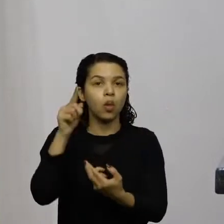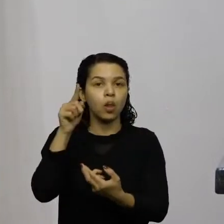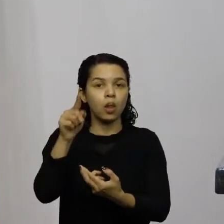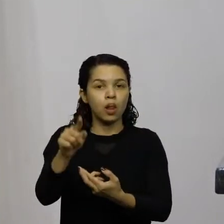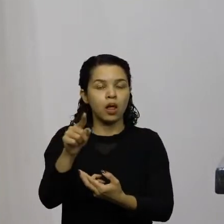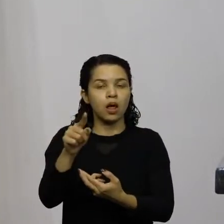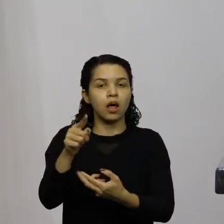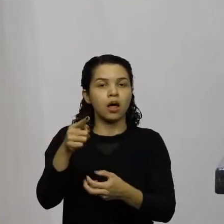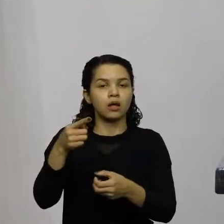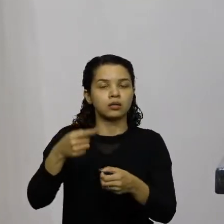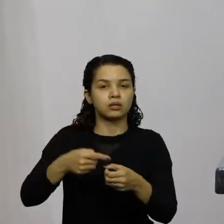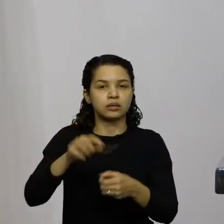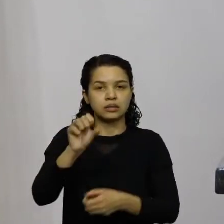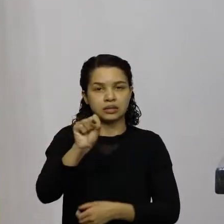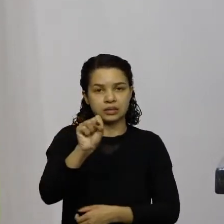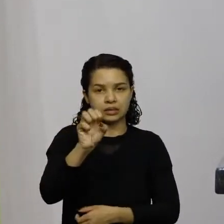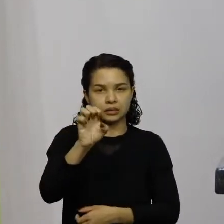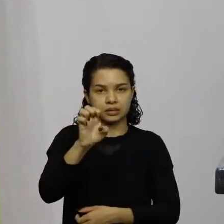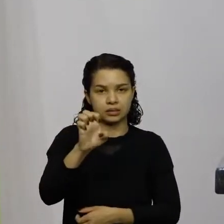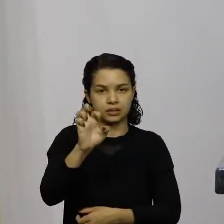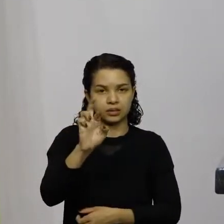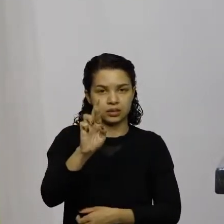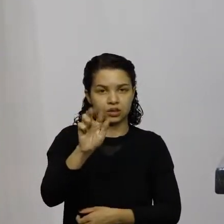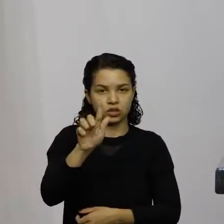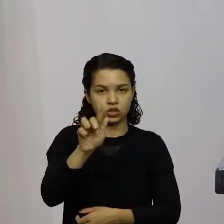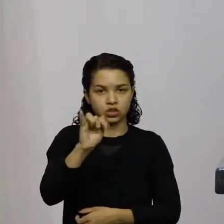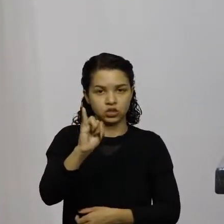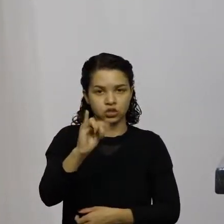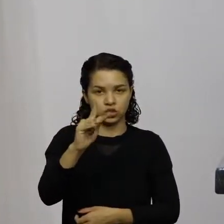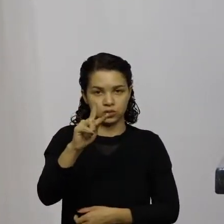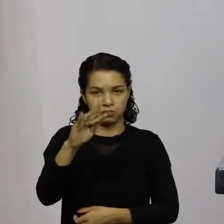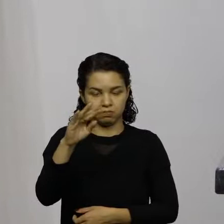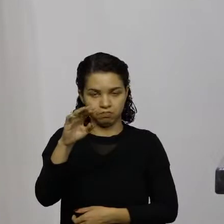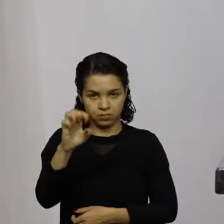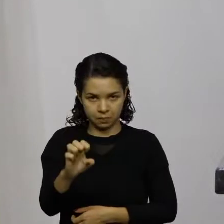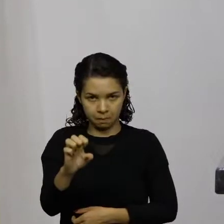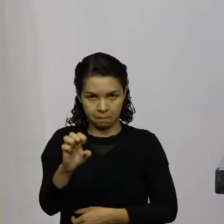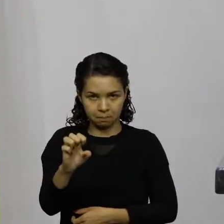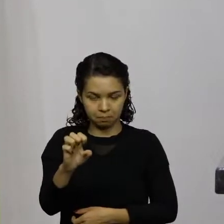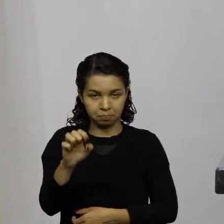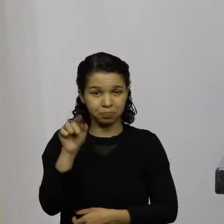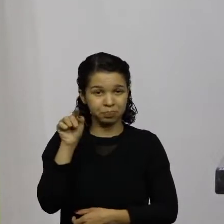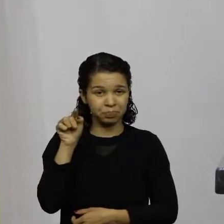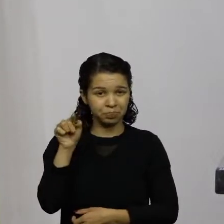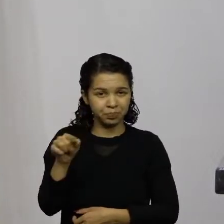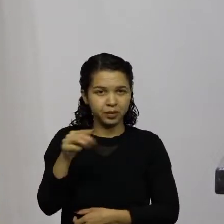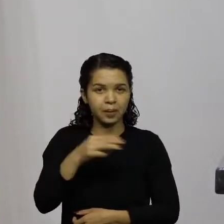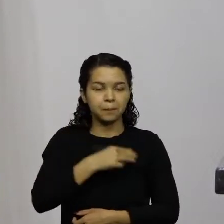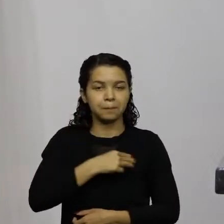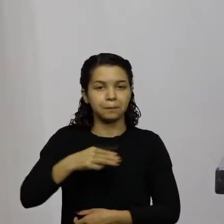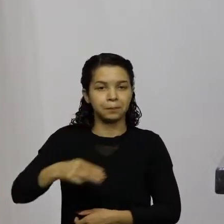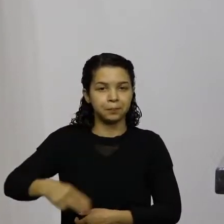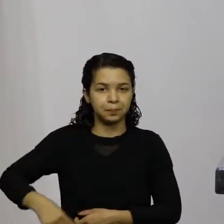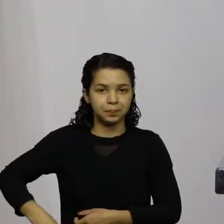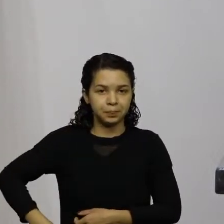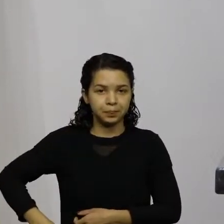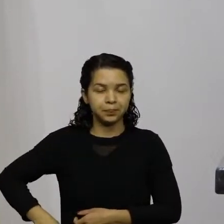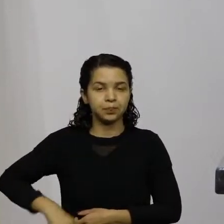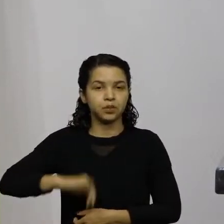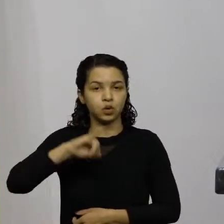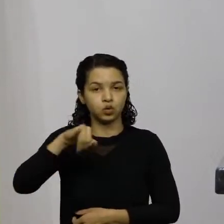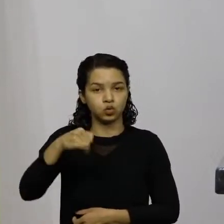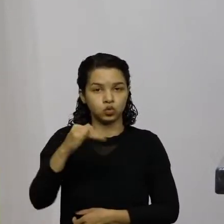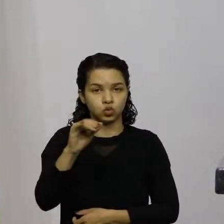e a época o ministro era Joaquim Gonçalves Joaquim